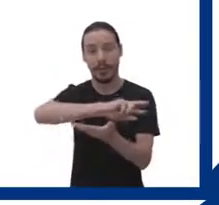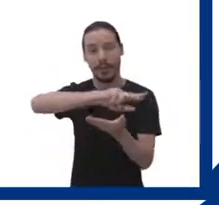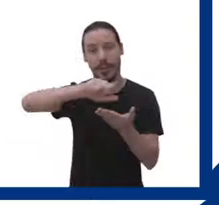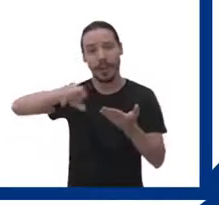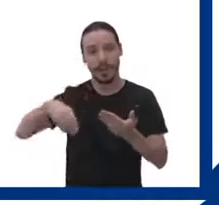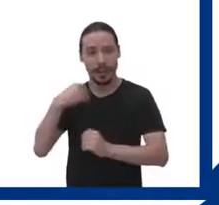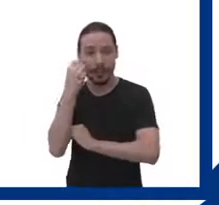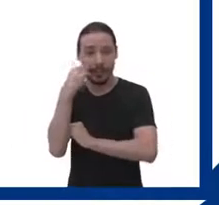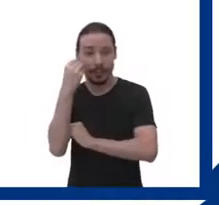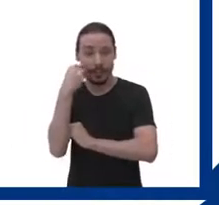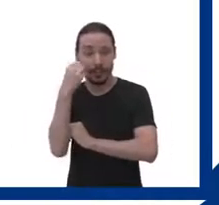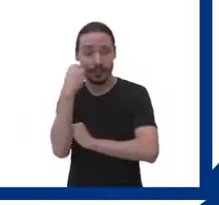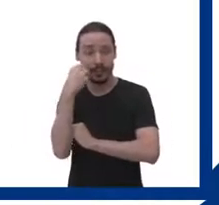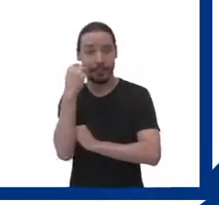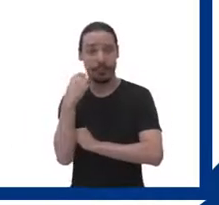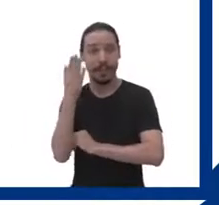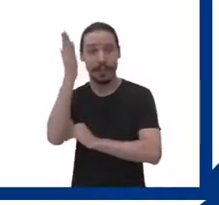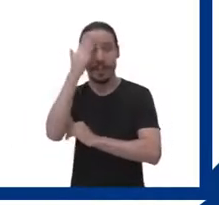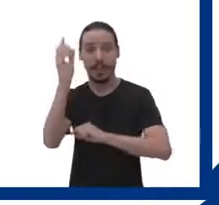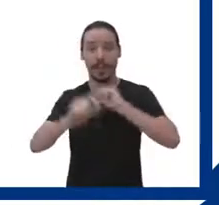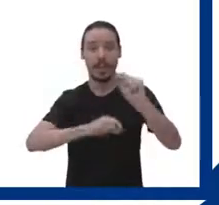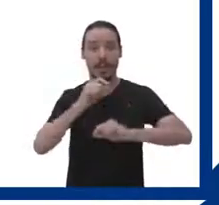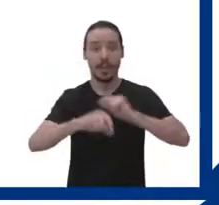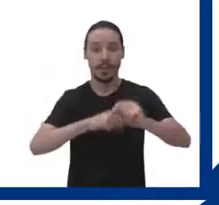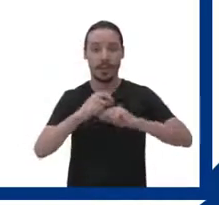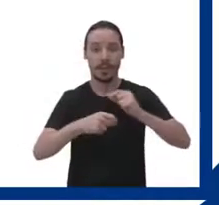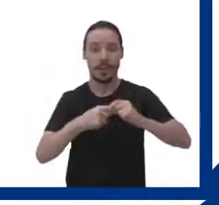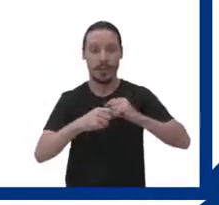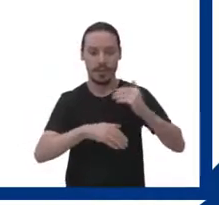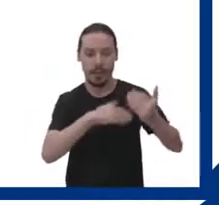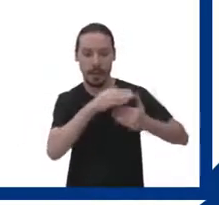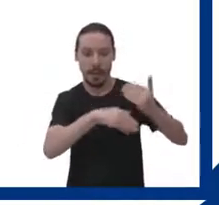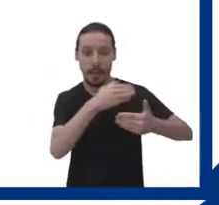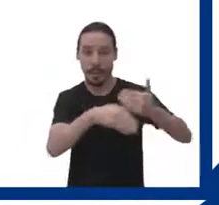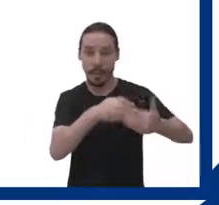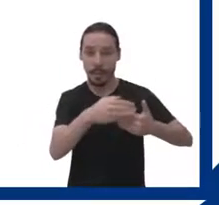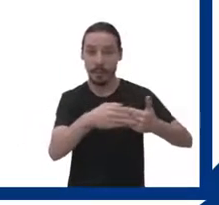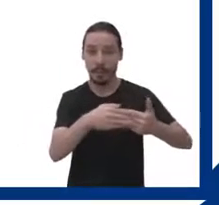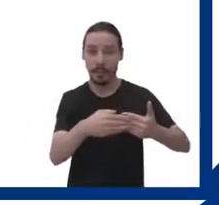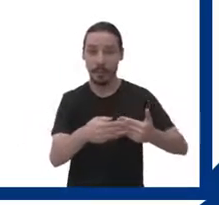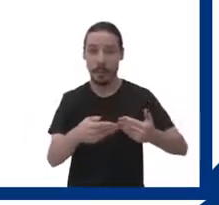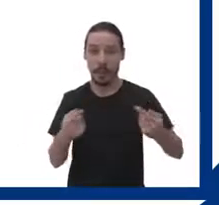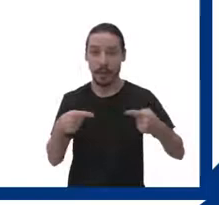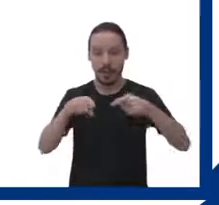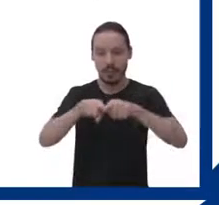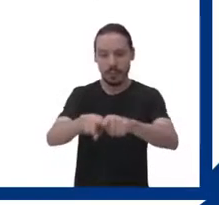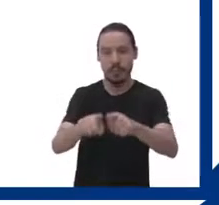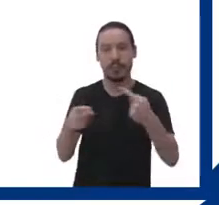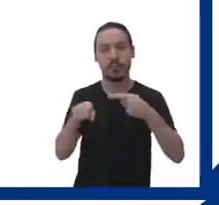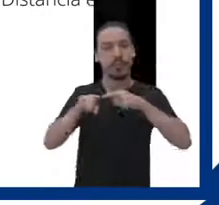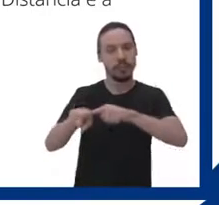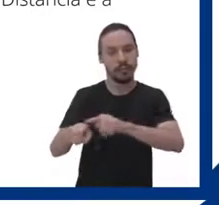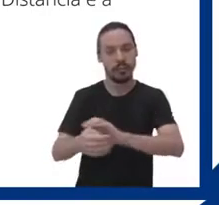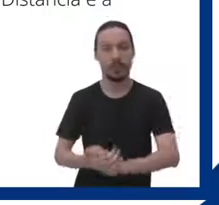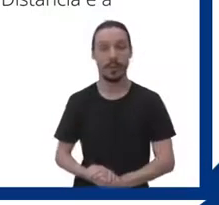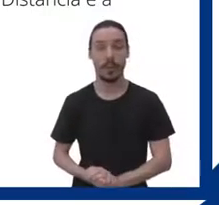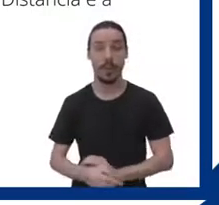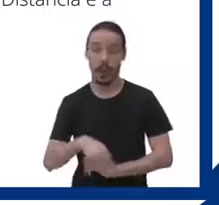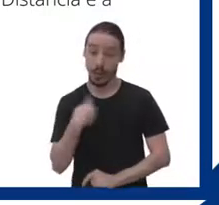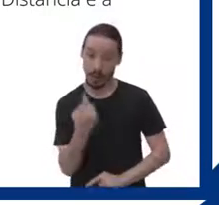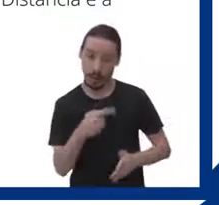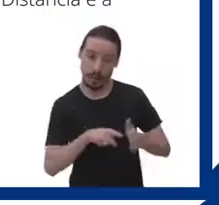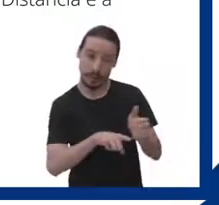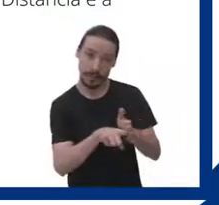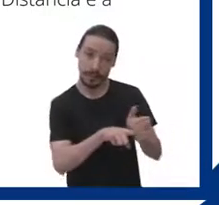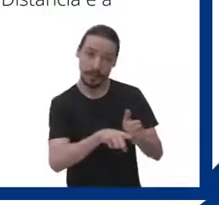de diversificadas experiências, a partir do emprego de atividades síncronas e assíncronas. Fizemos uma